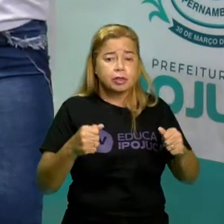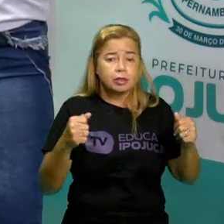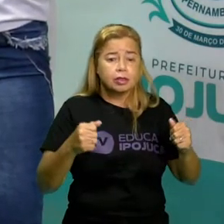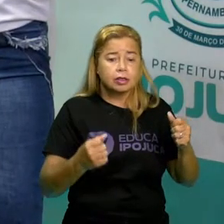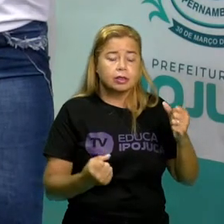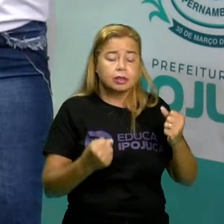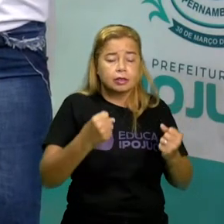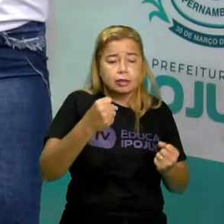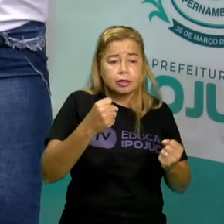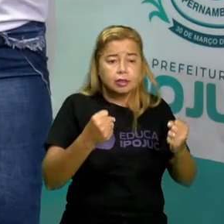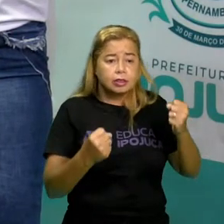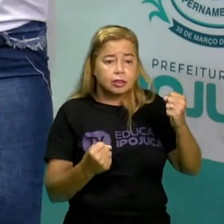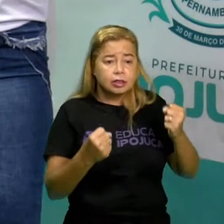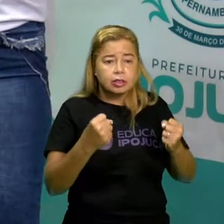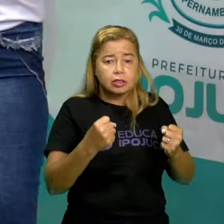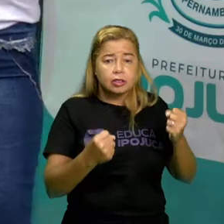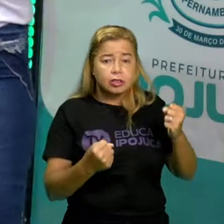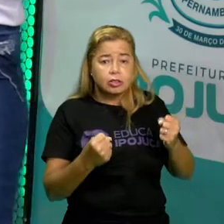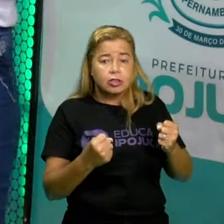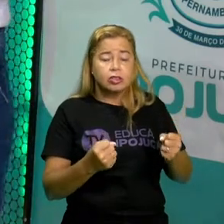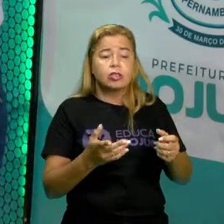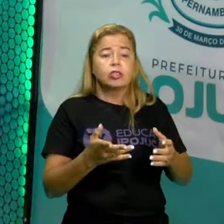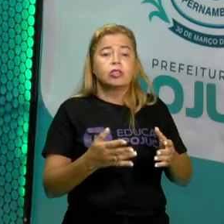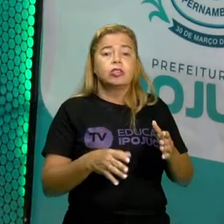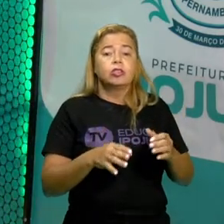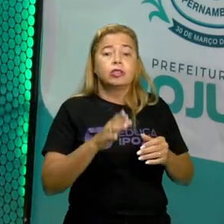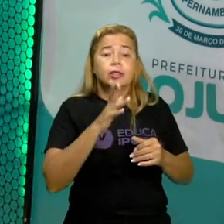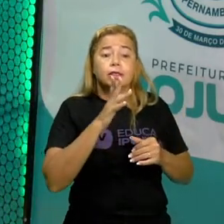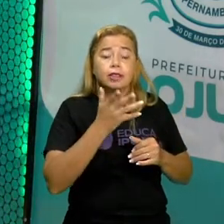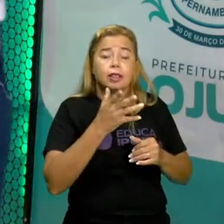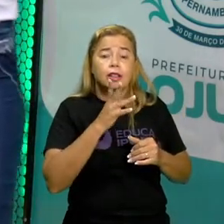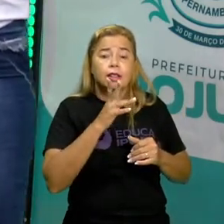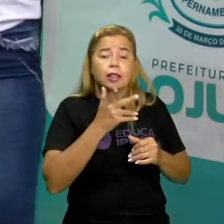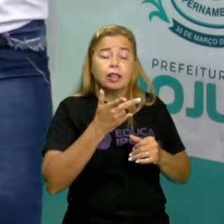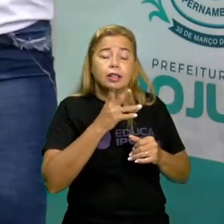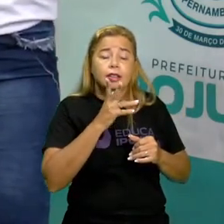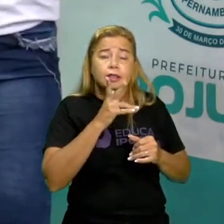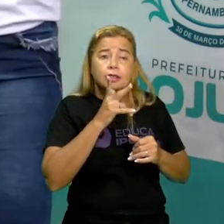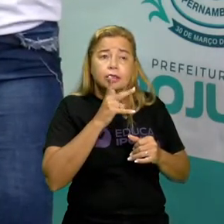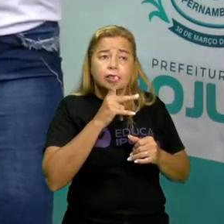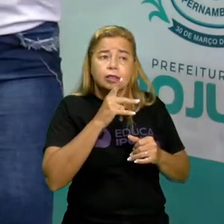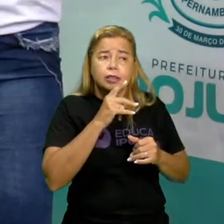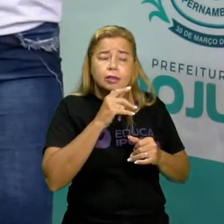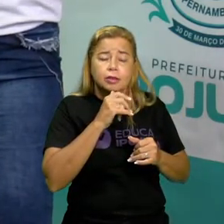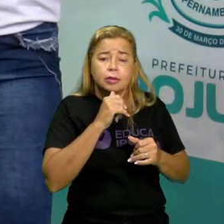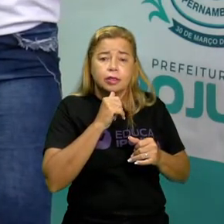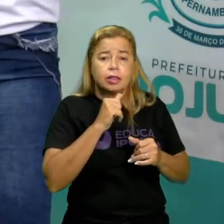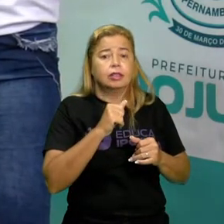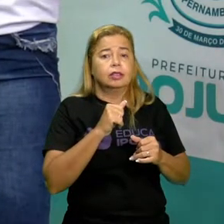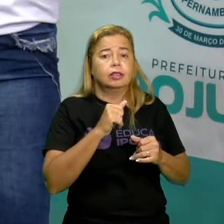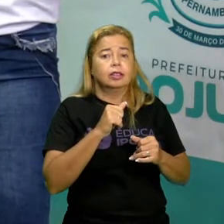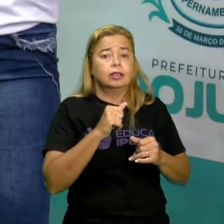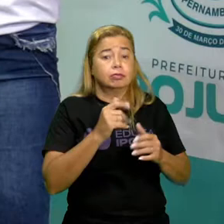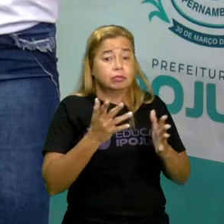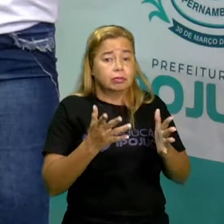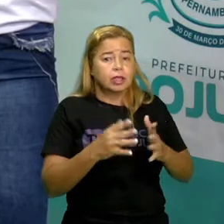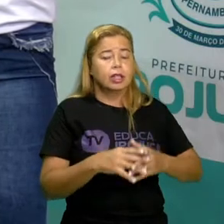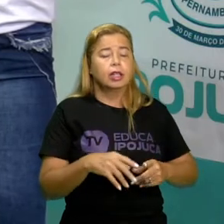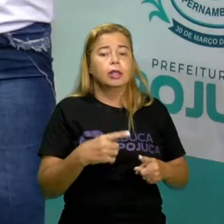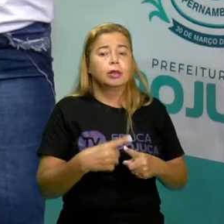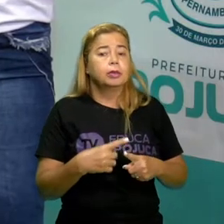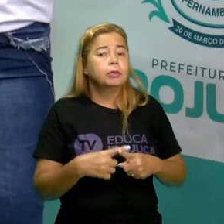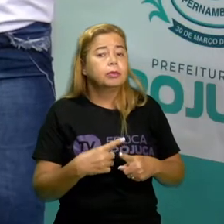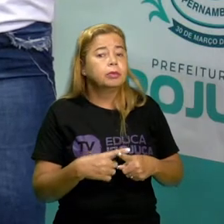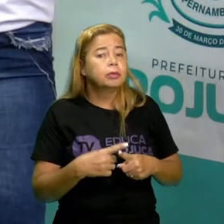e devagar porque ali tem a presença de que? de animais isso mesmo e